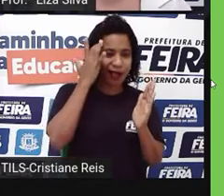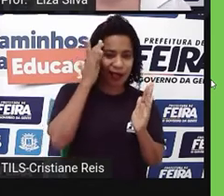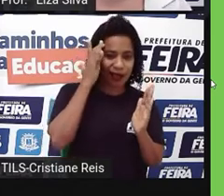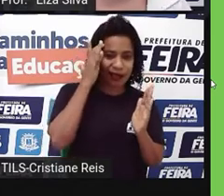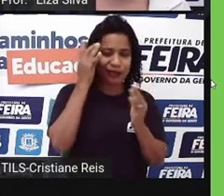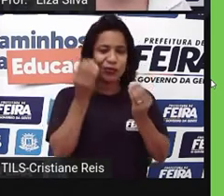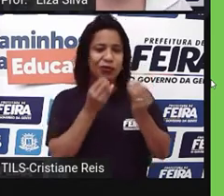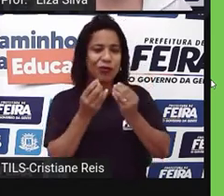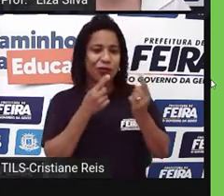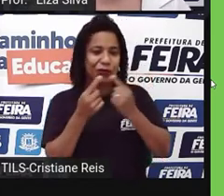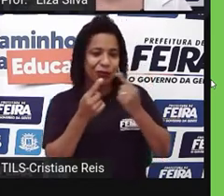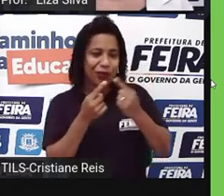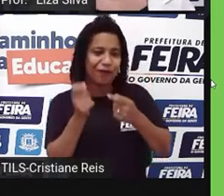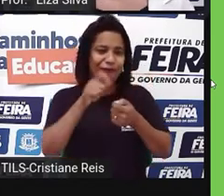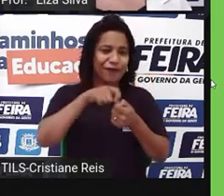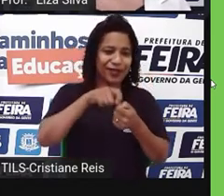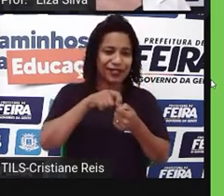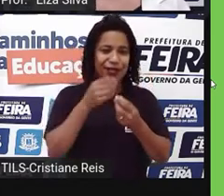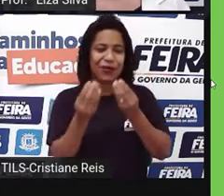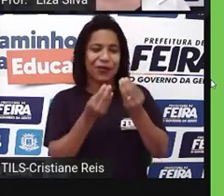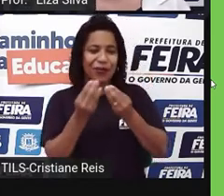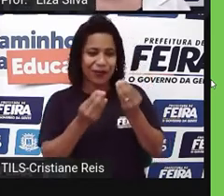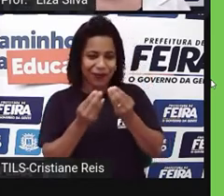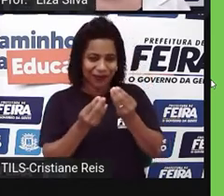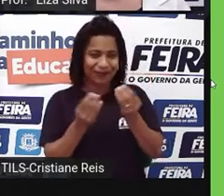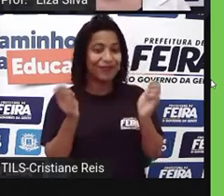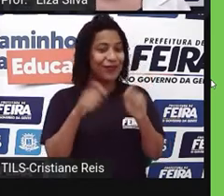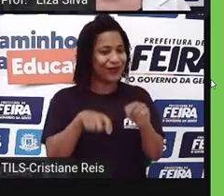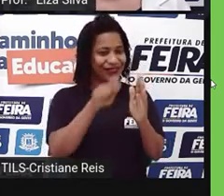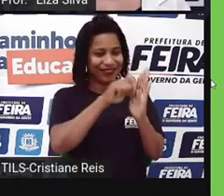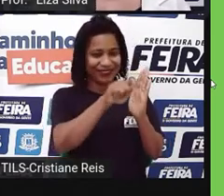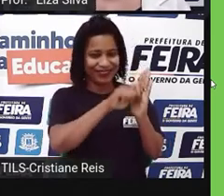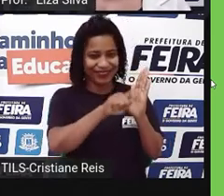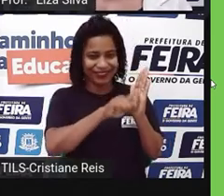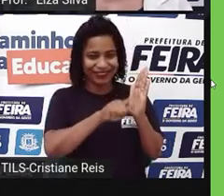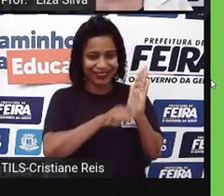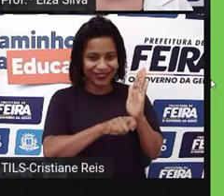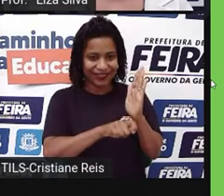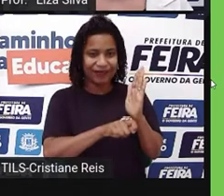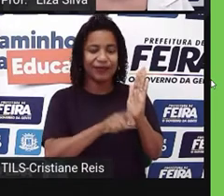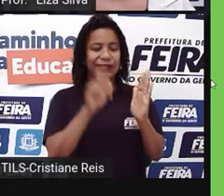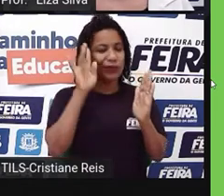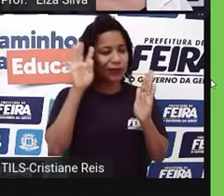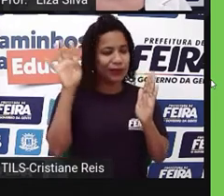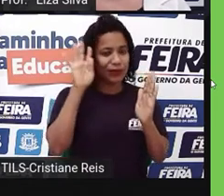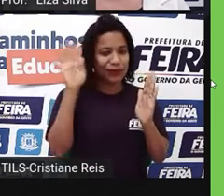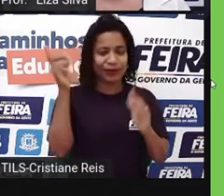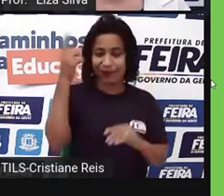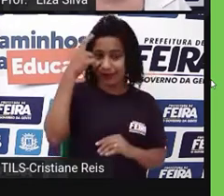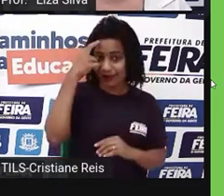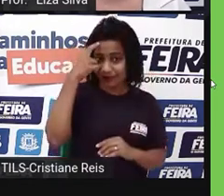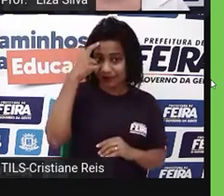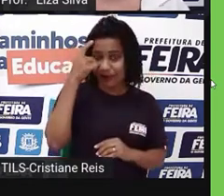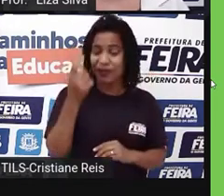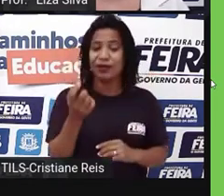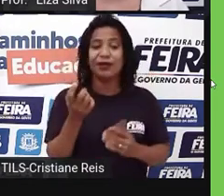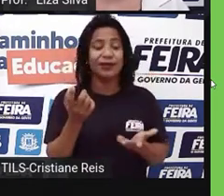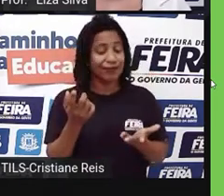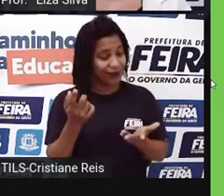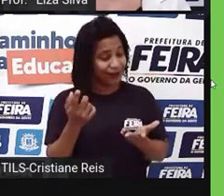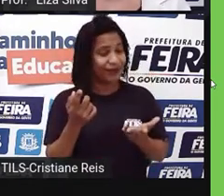produzir, como fazer uma entrevista em inglês. É claro que os seus conhecimentos da língua materna, do